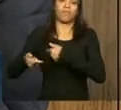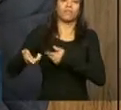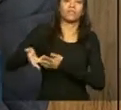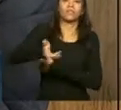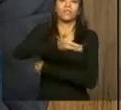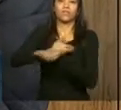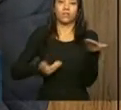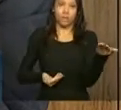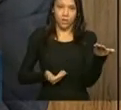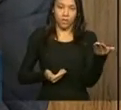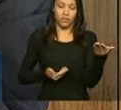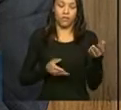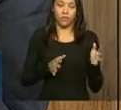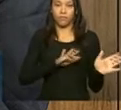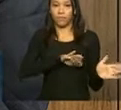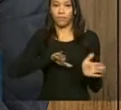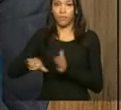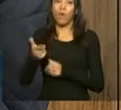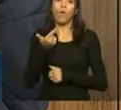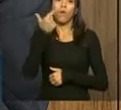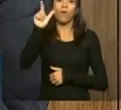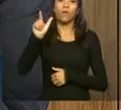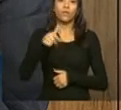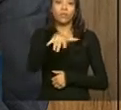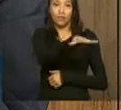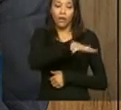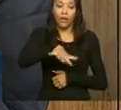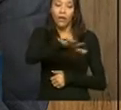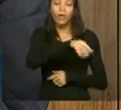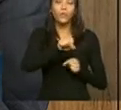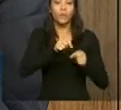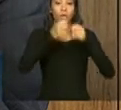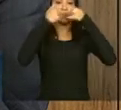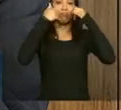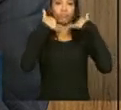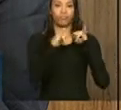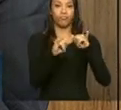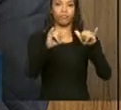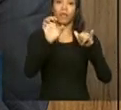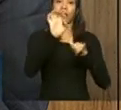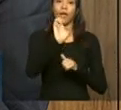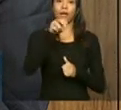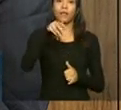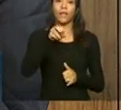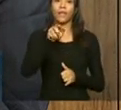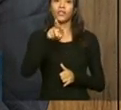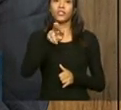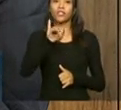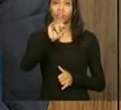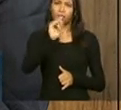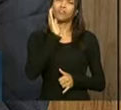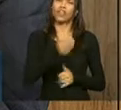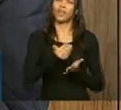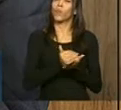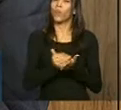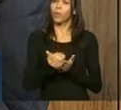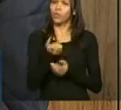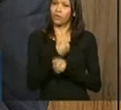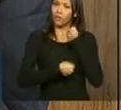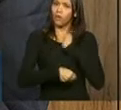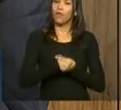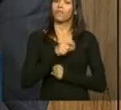Na área de energia, também houve uma discussão ao longo do ano sobre,